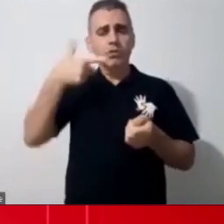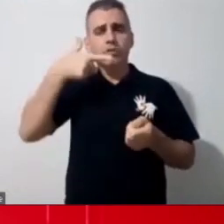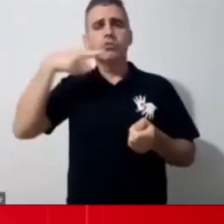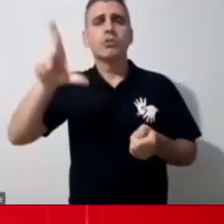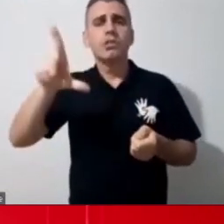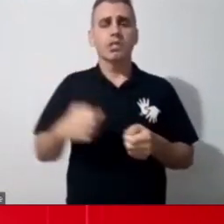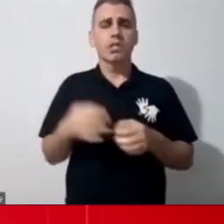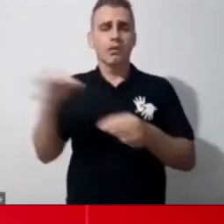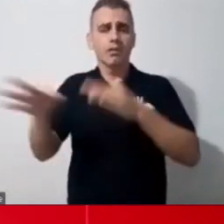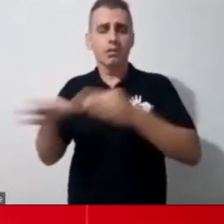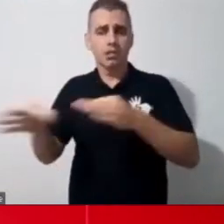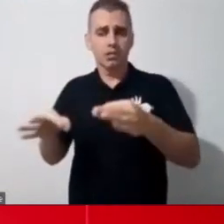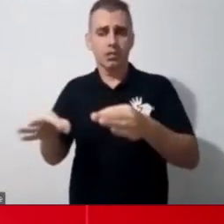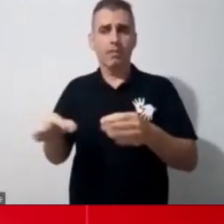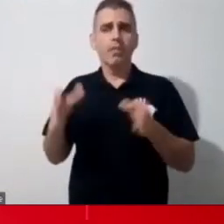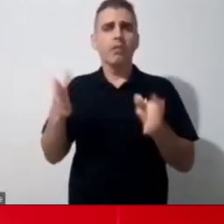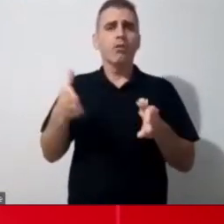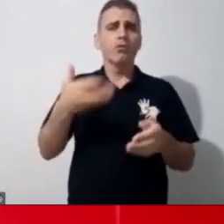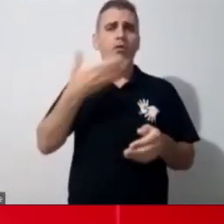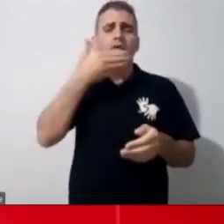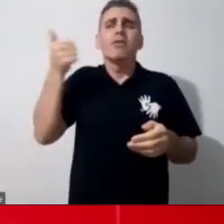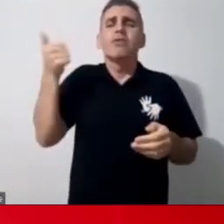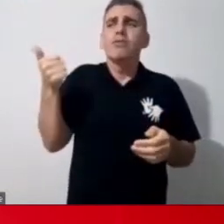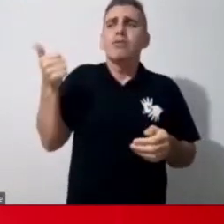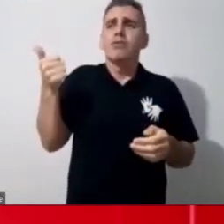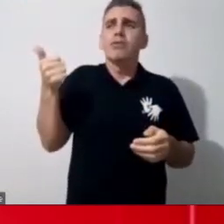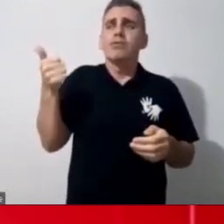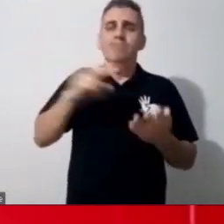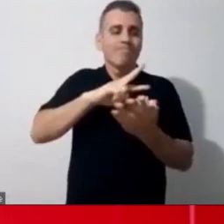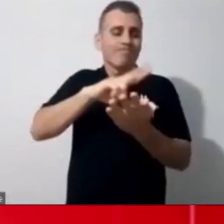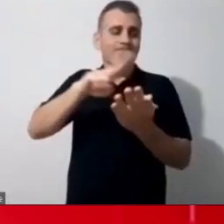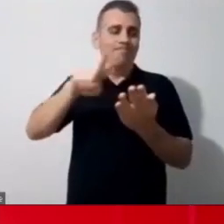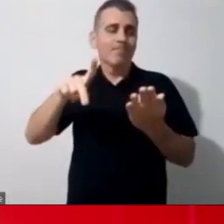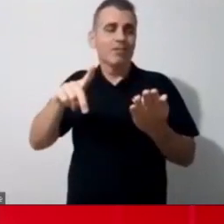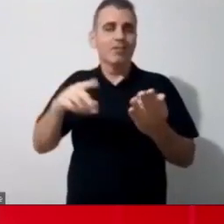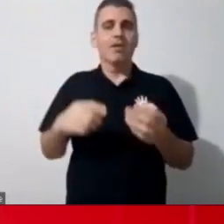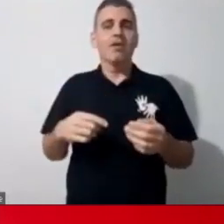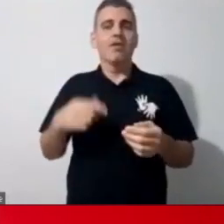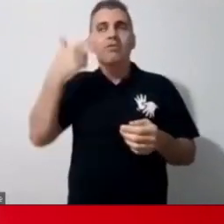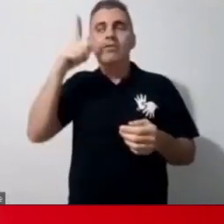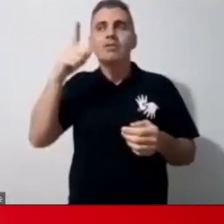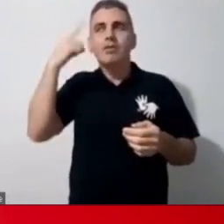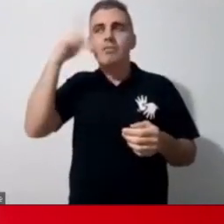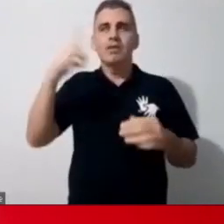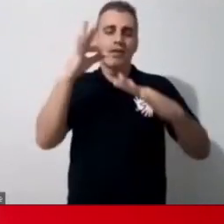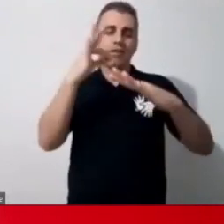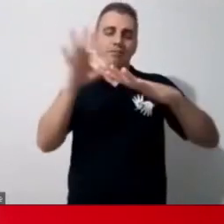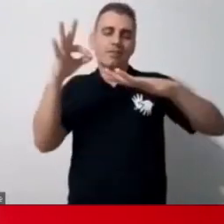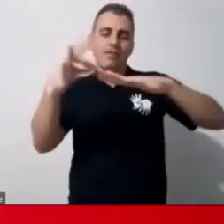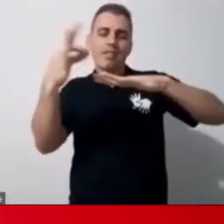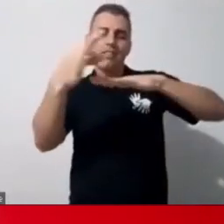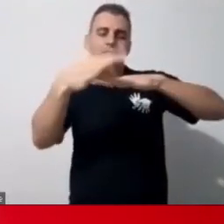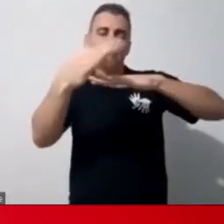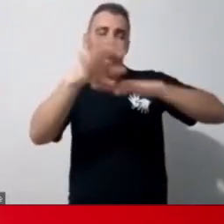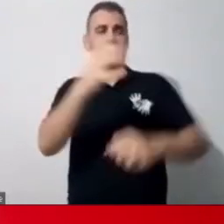muito porque eu consigo pensar em detalhes para aquele meu aluno, né, mas aquela família que a gente volta lá na